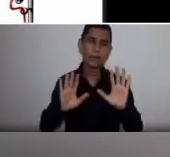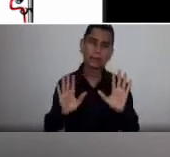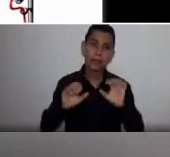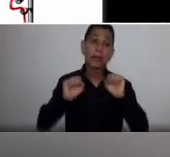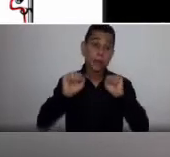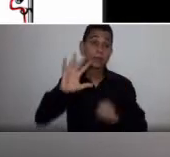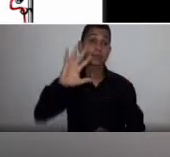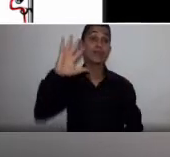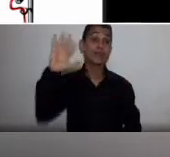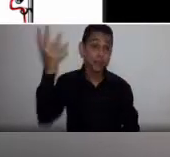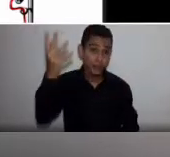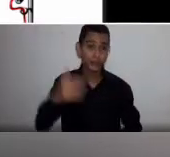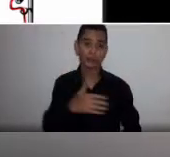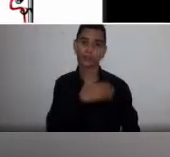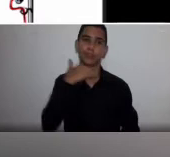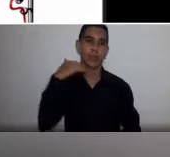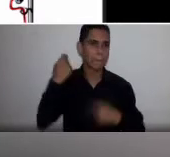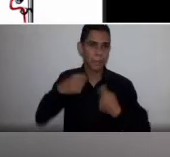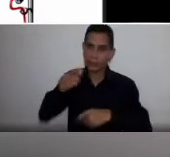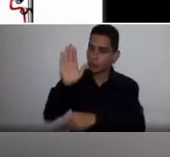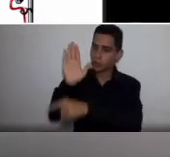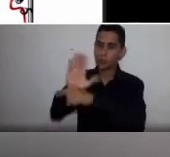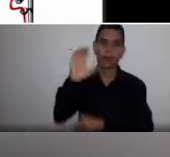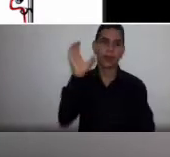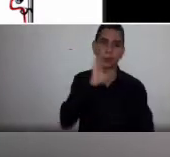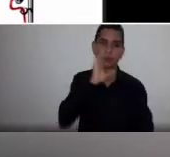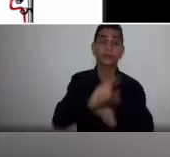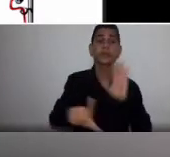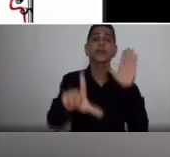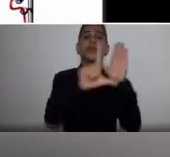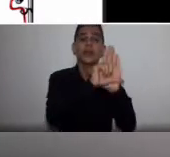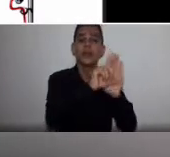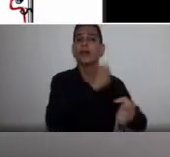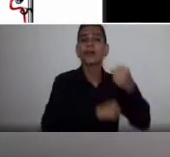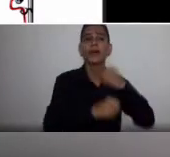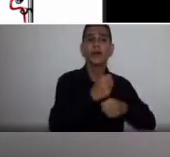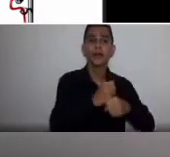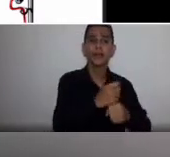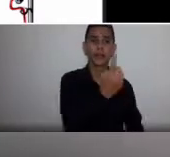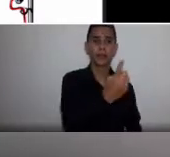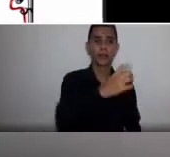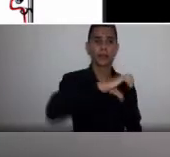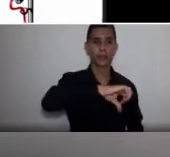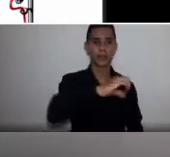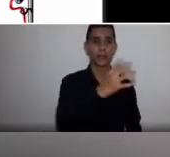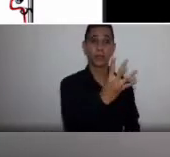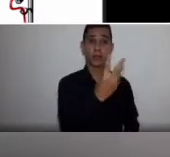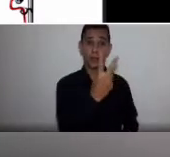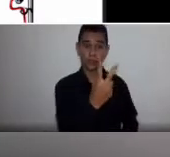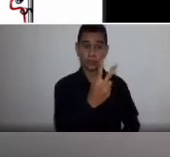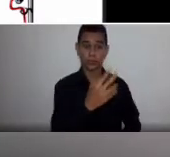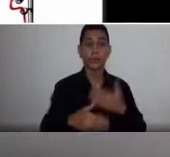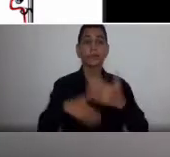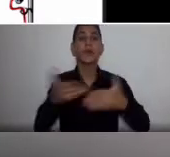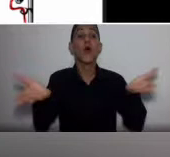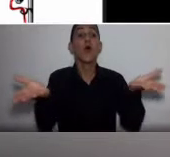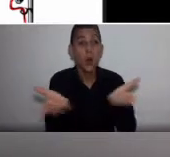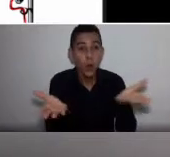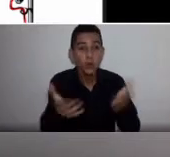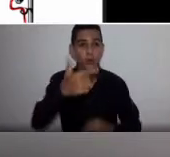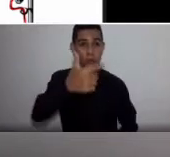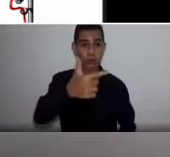deve ser transfundido. Essa regra foi proposta em 1942, e em 2020 ainda tem gente